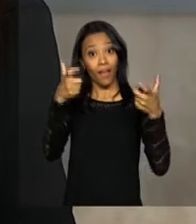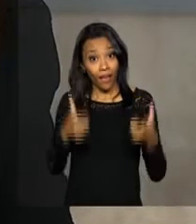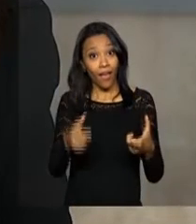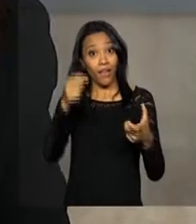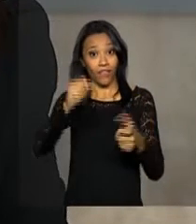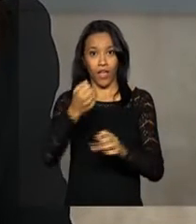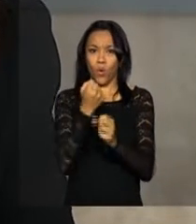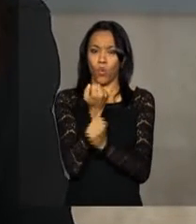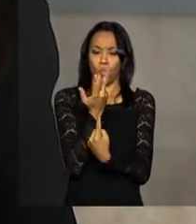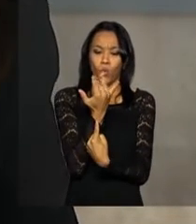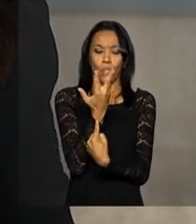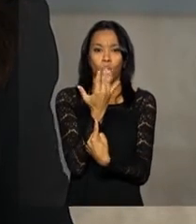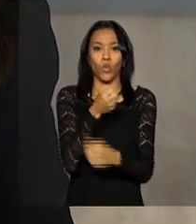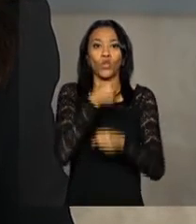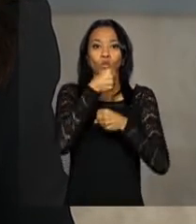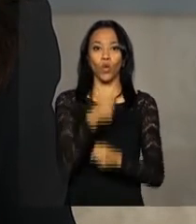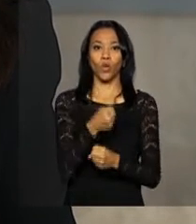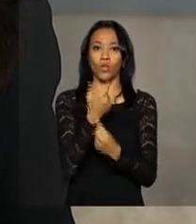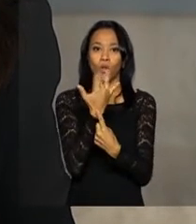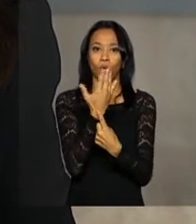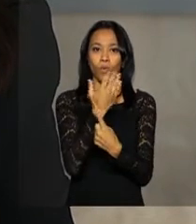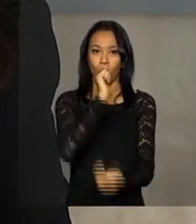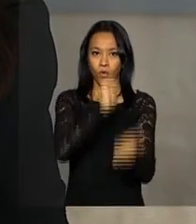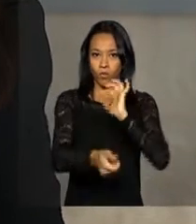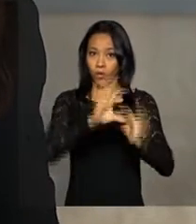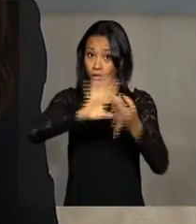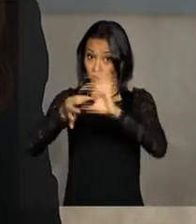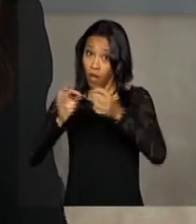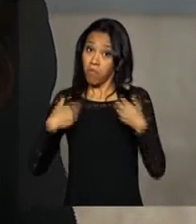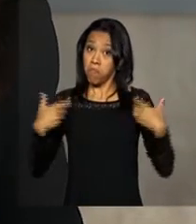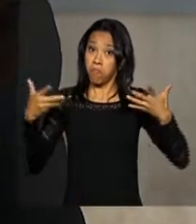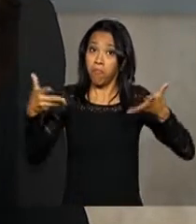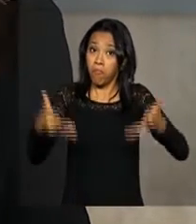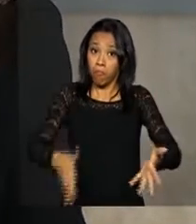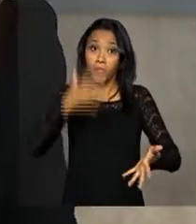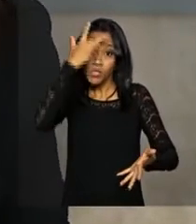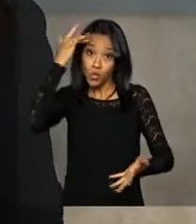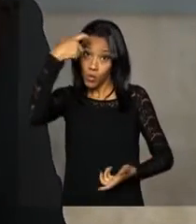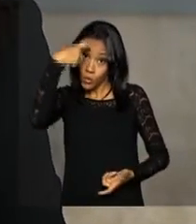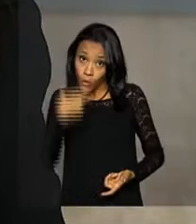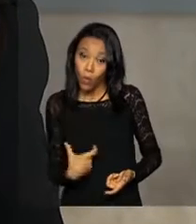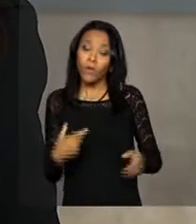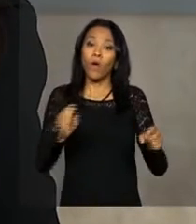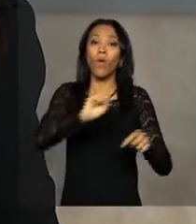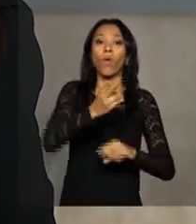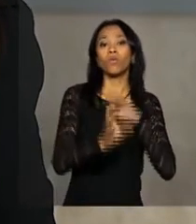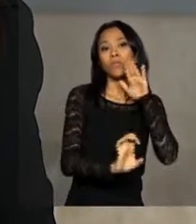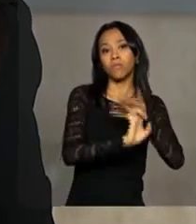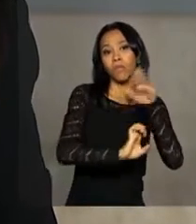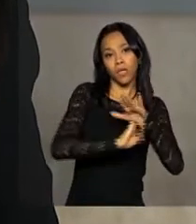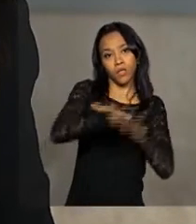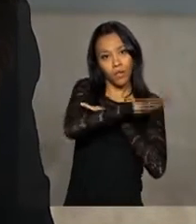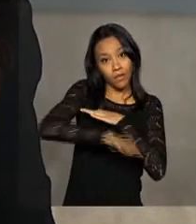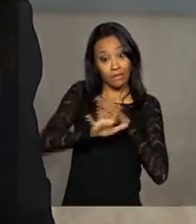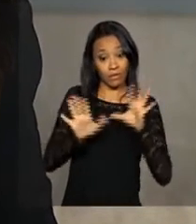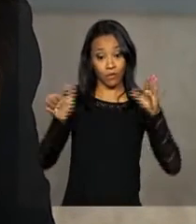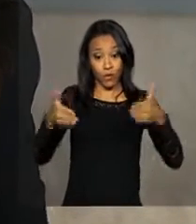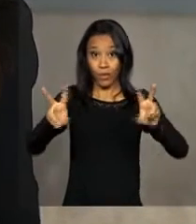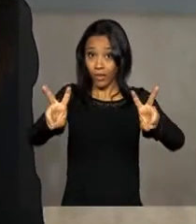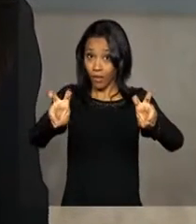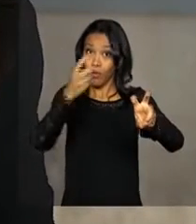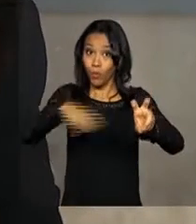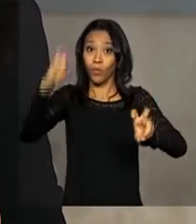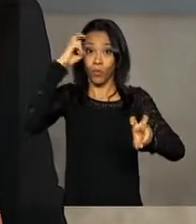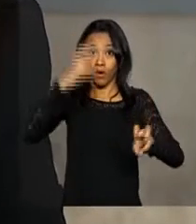a tocha olímpica. Podem participar do edital pessoas físicas e jurídicas que trabalhem na área cultural e vai ser dado